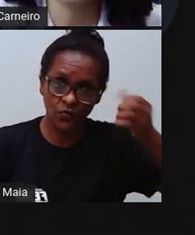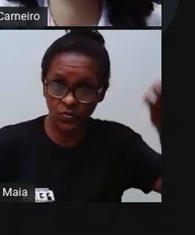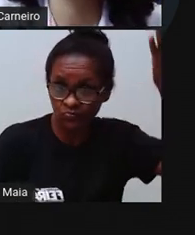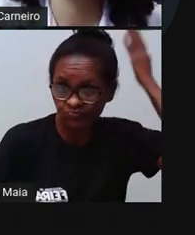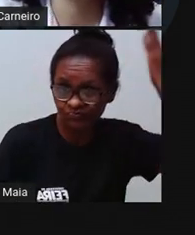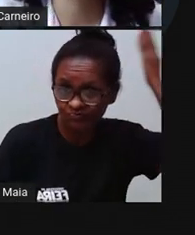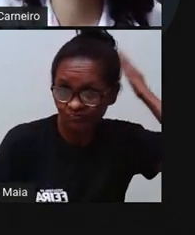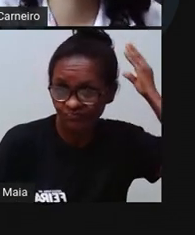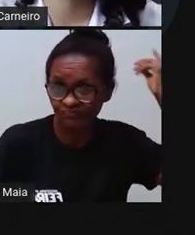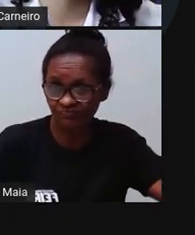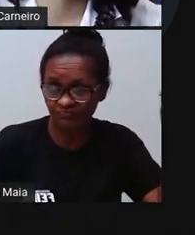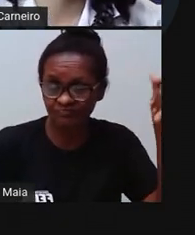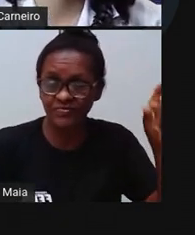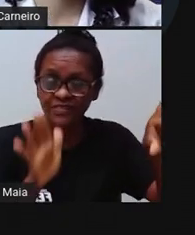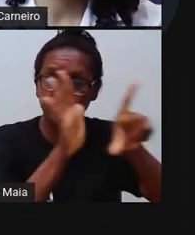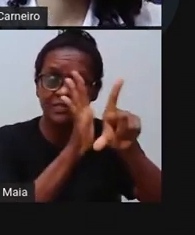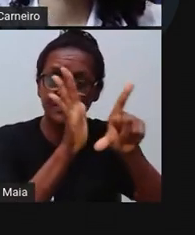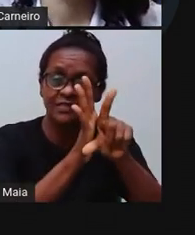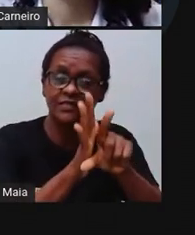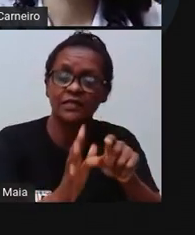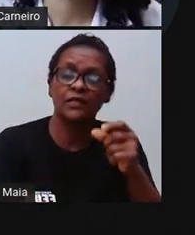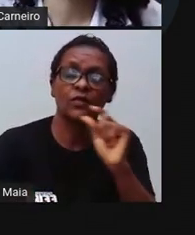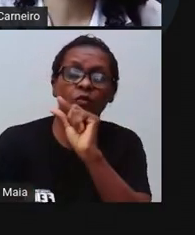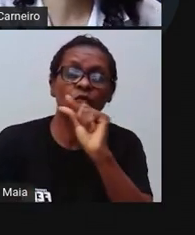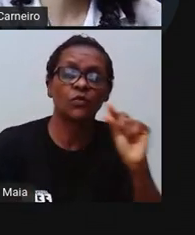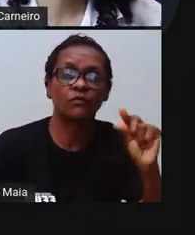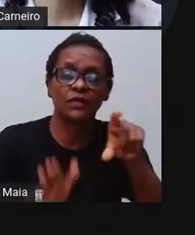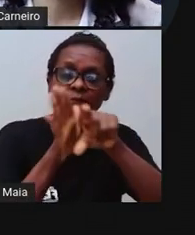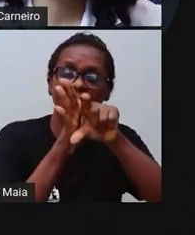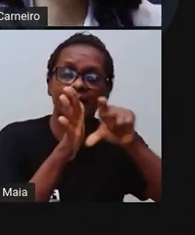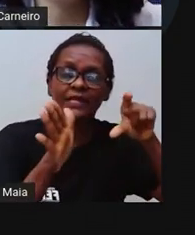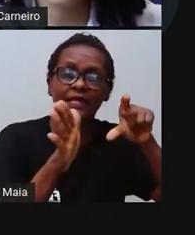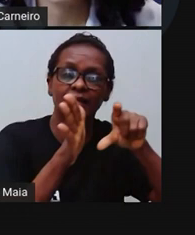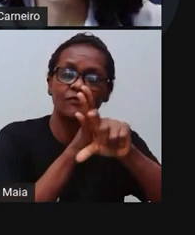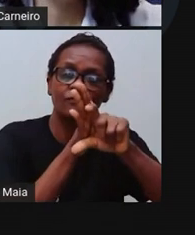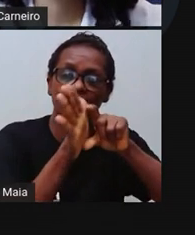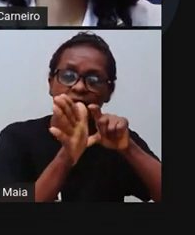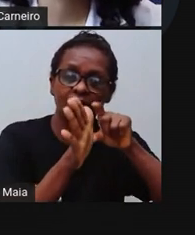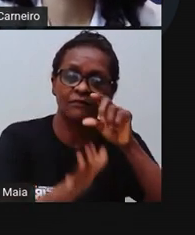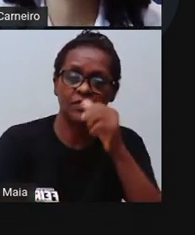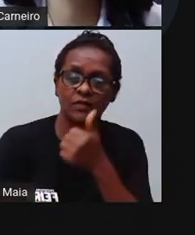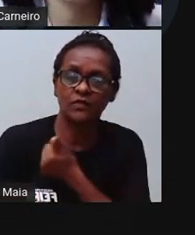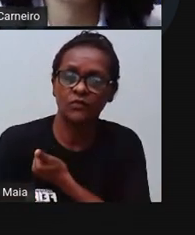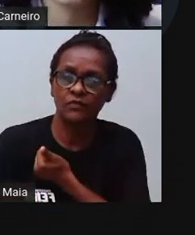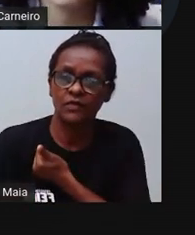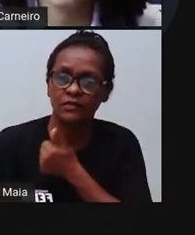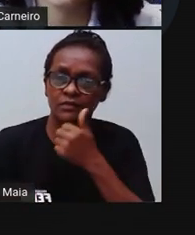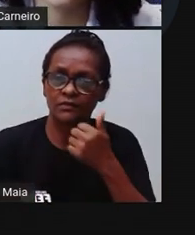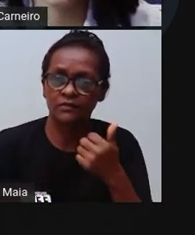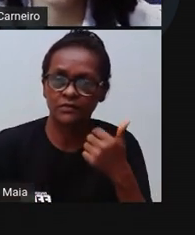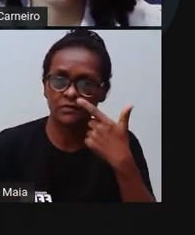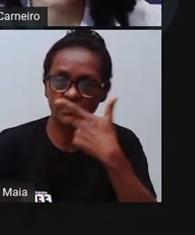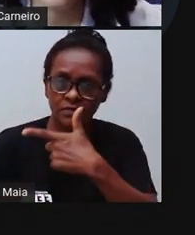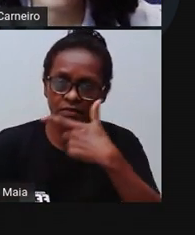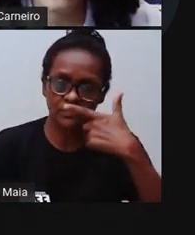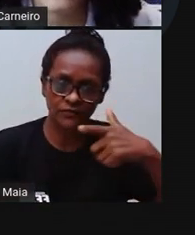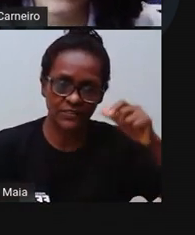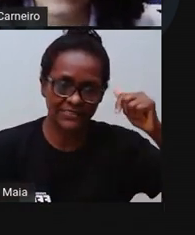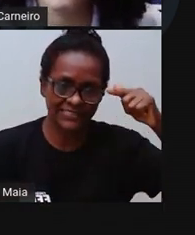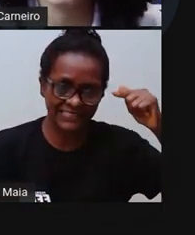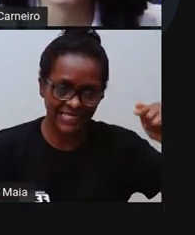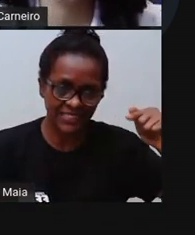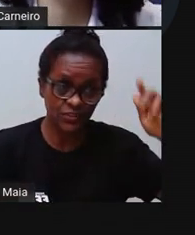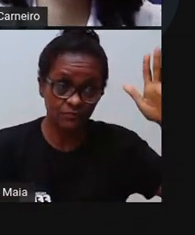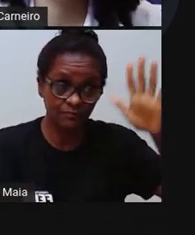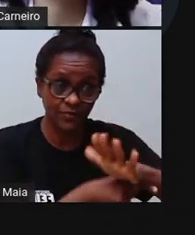No artigo 227, para defender os direitos da criança e do adolescente. É